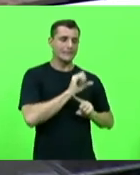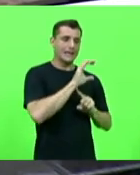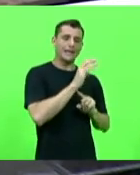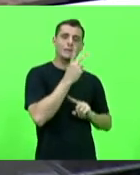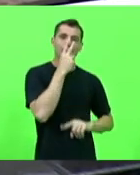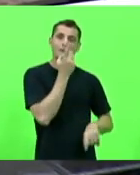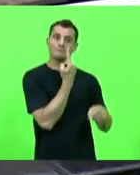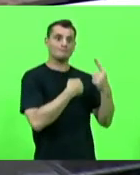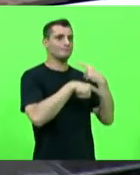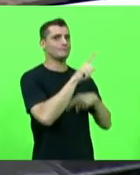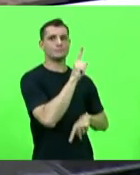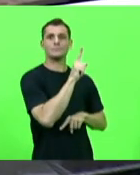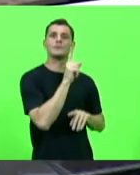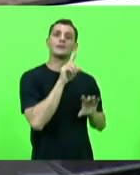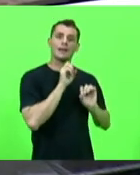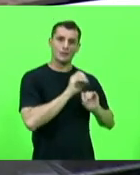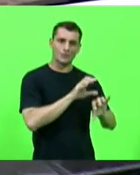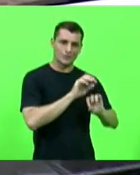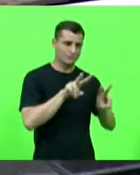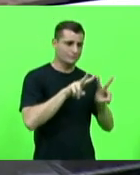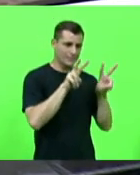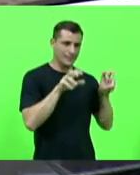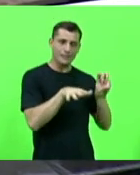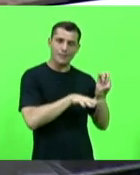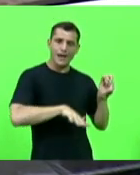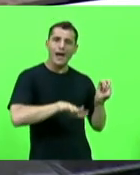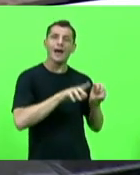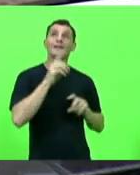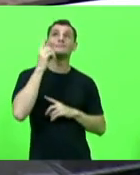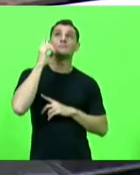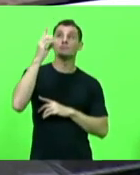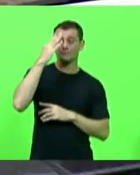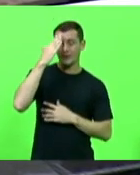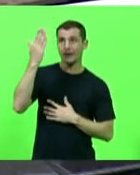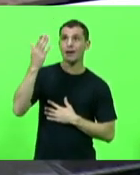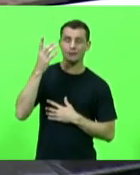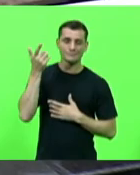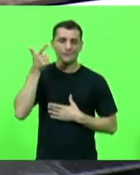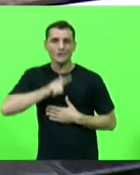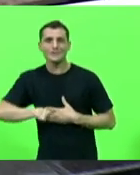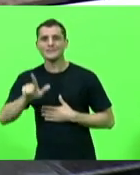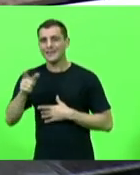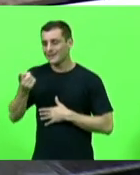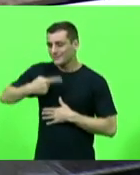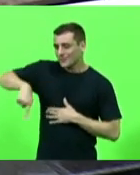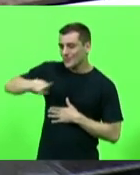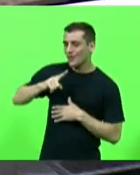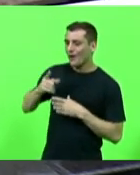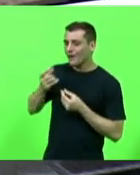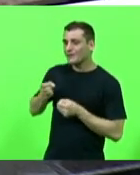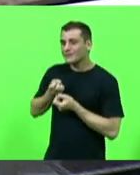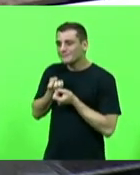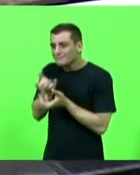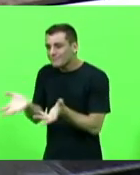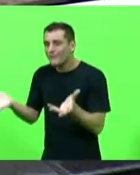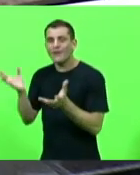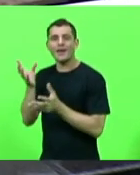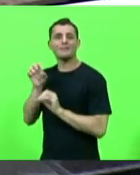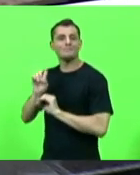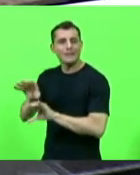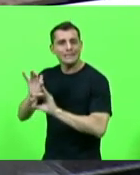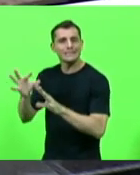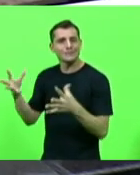dádiva que Deus nos deu de proporcionar a essas crianças um ensino de qualidade e já que passou tanto sofrimento agora poder